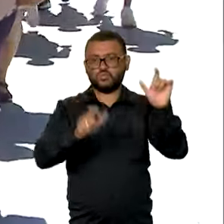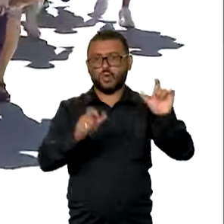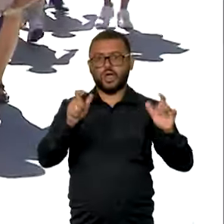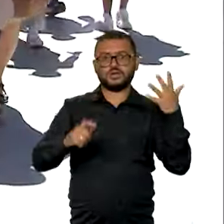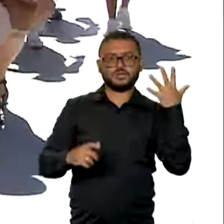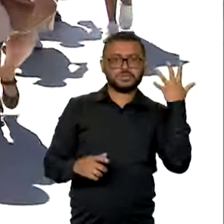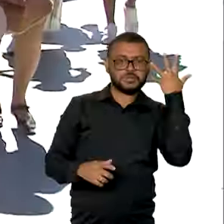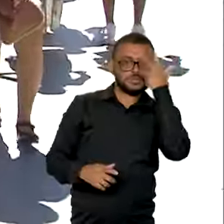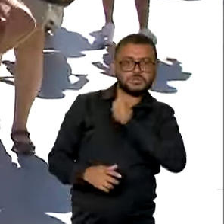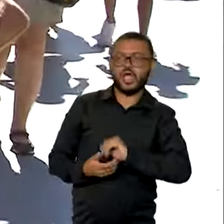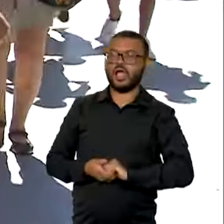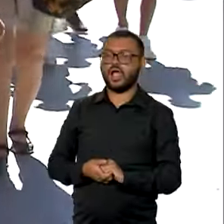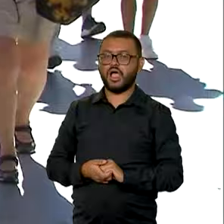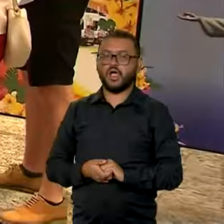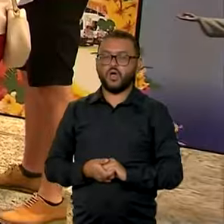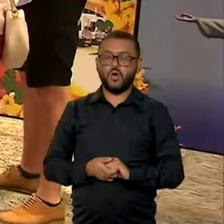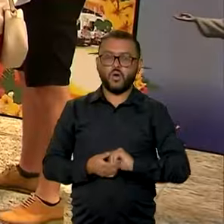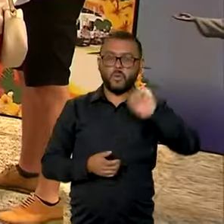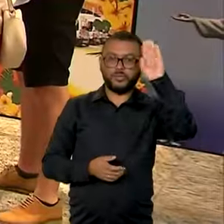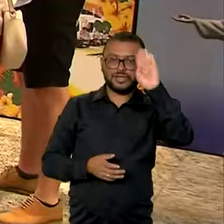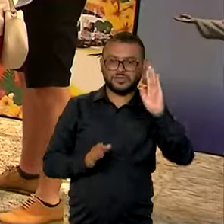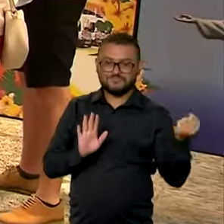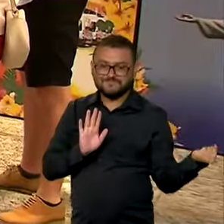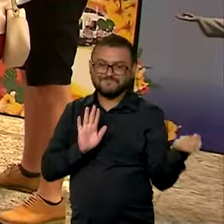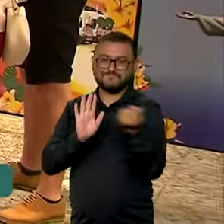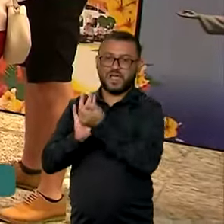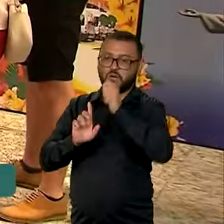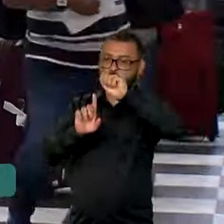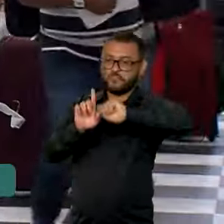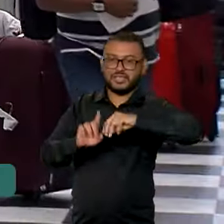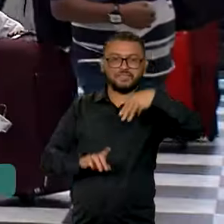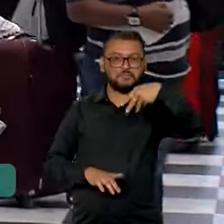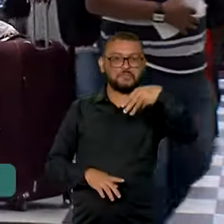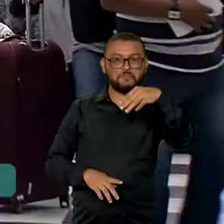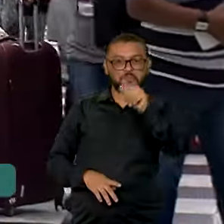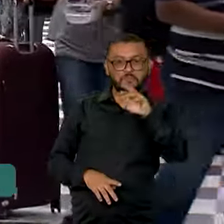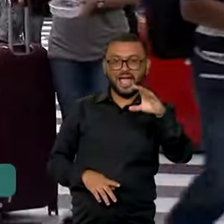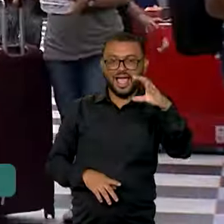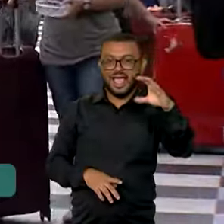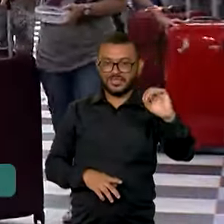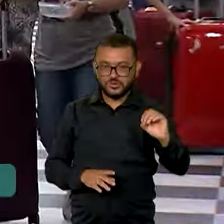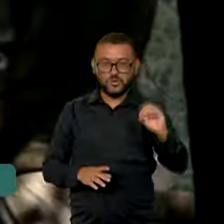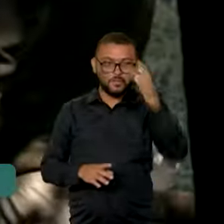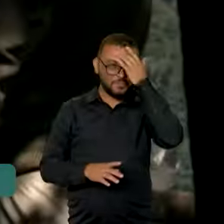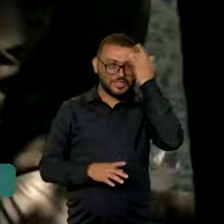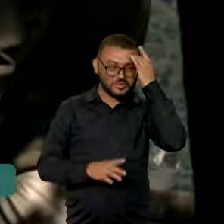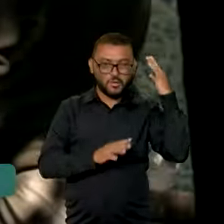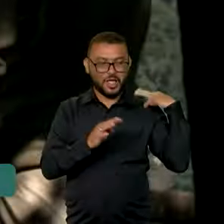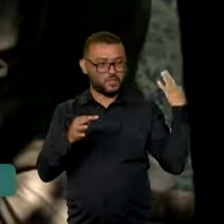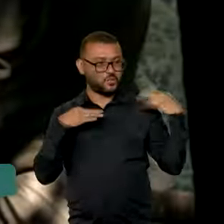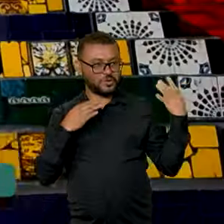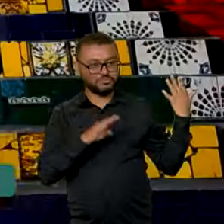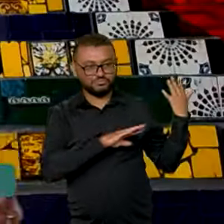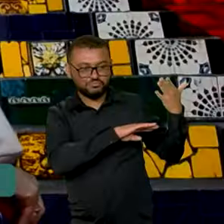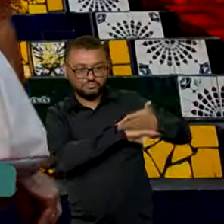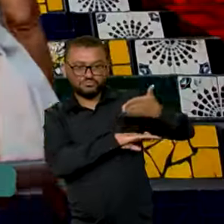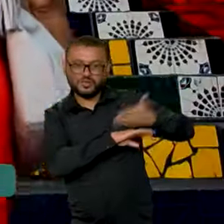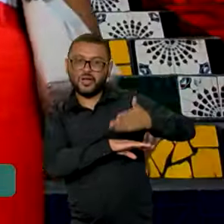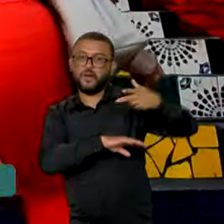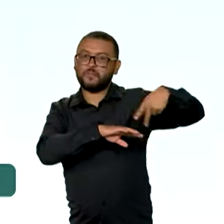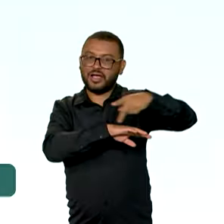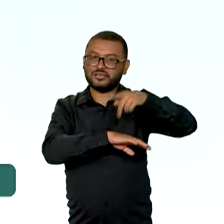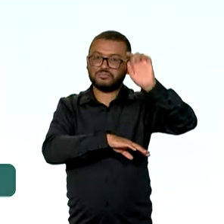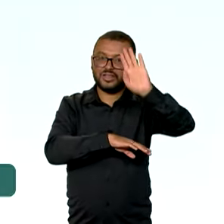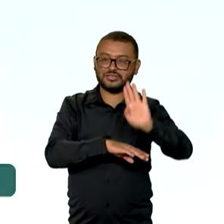O Brasil registrou o melhor mês de março em relação a entradas de turistas internacionais no país.